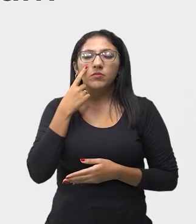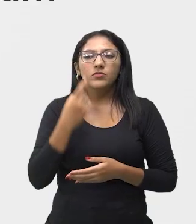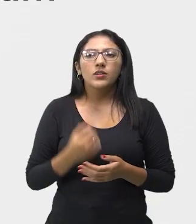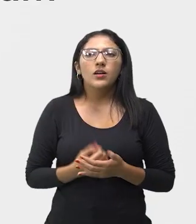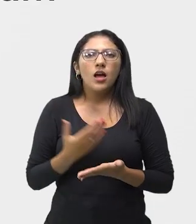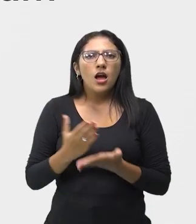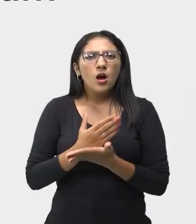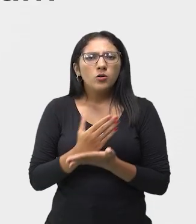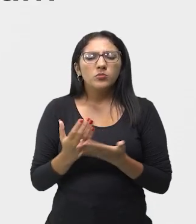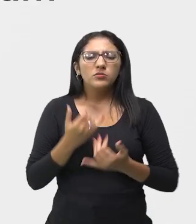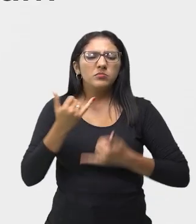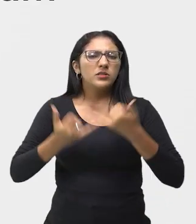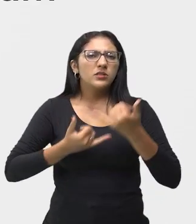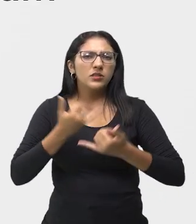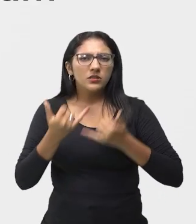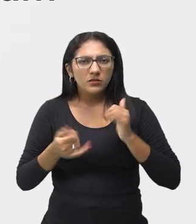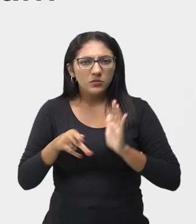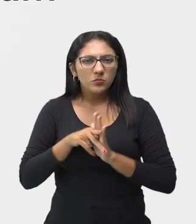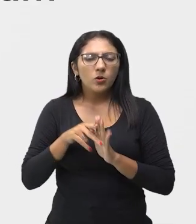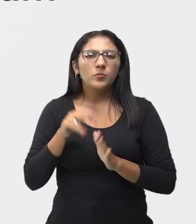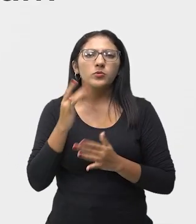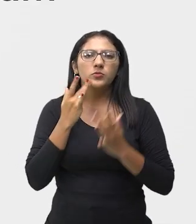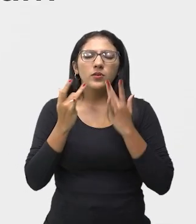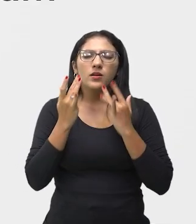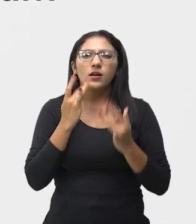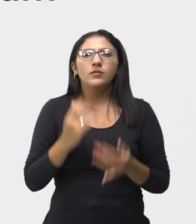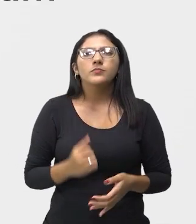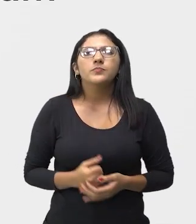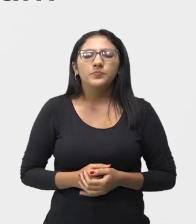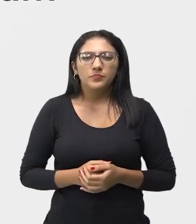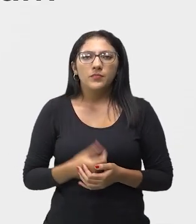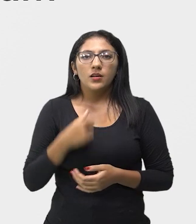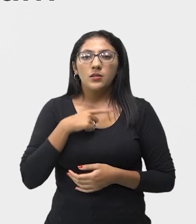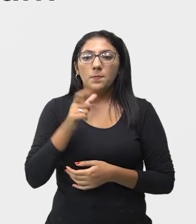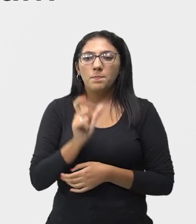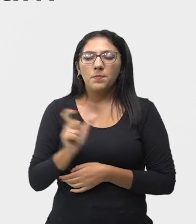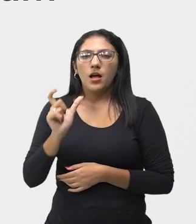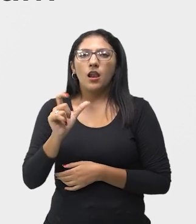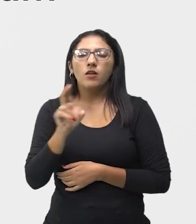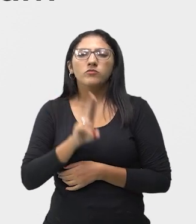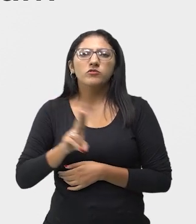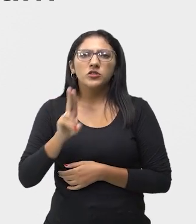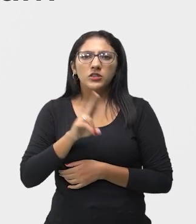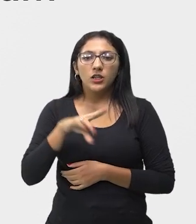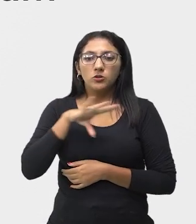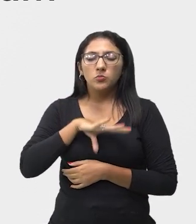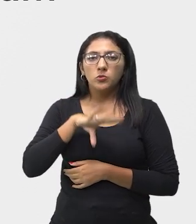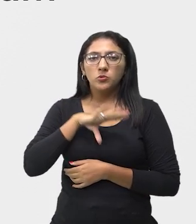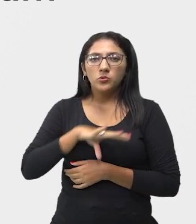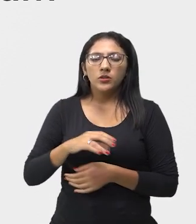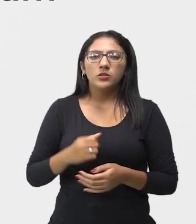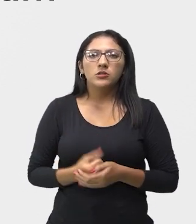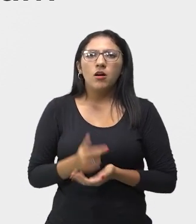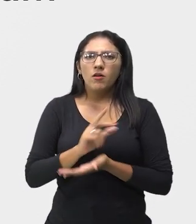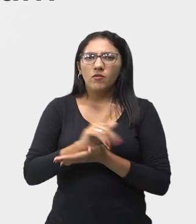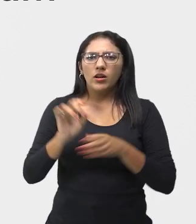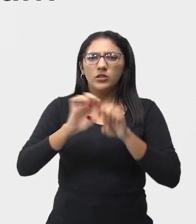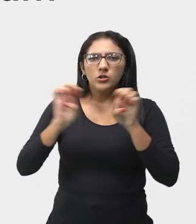falar sobre jogos teatrais, que é o termo utilizado em português para designar qualquer